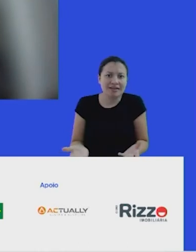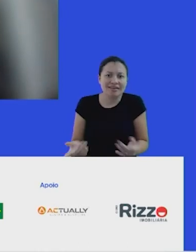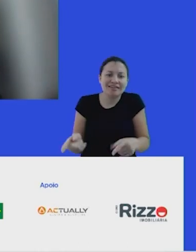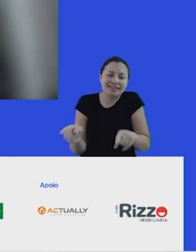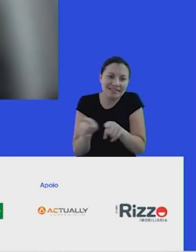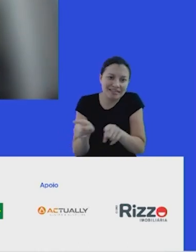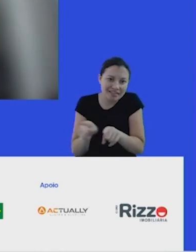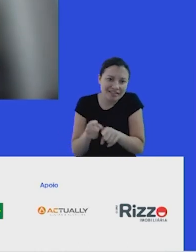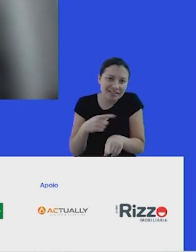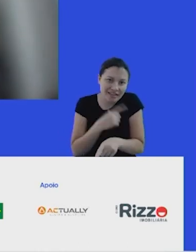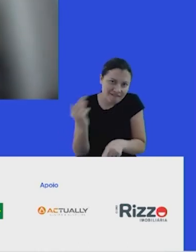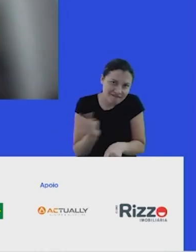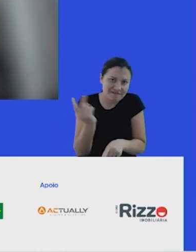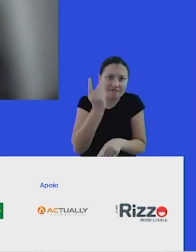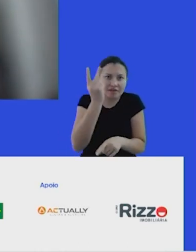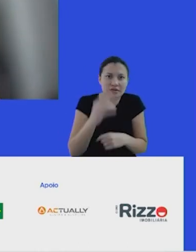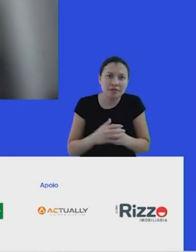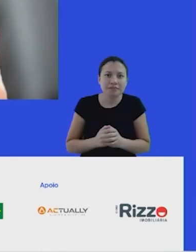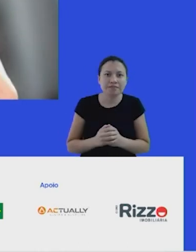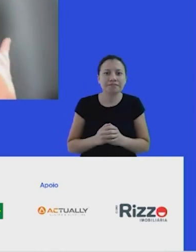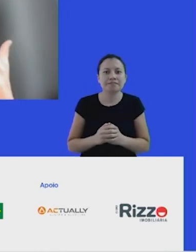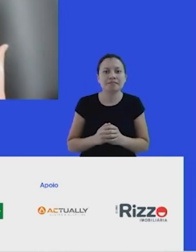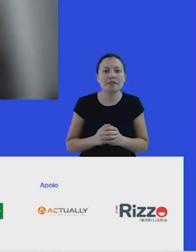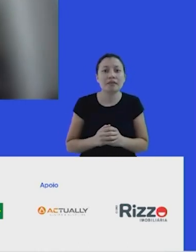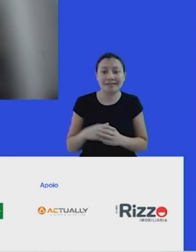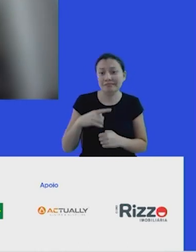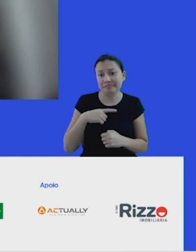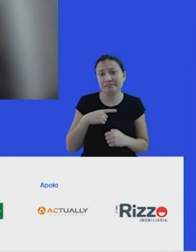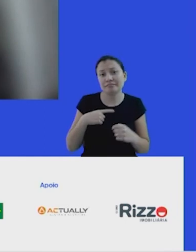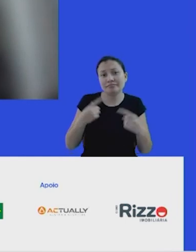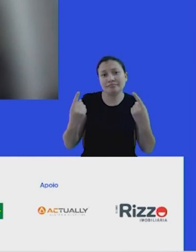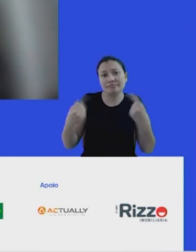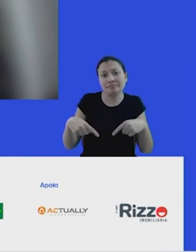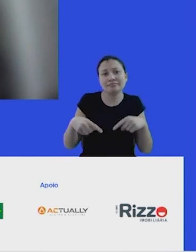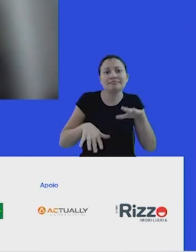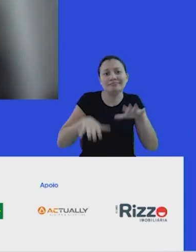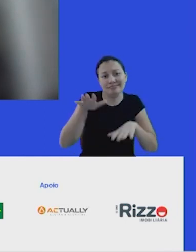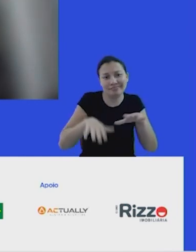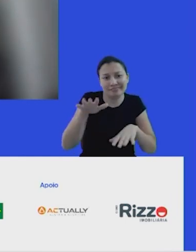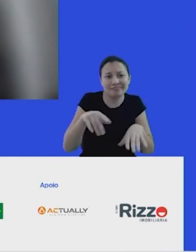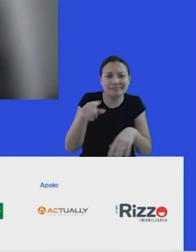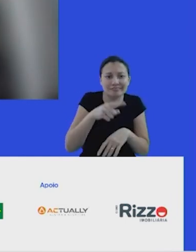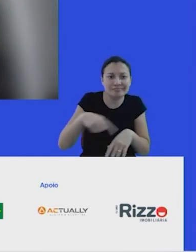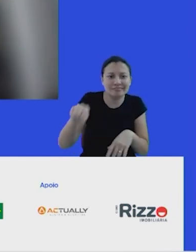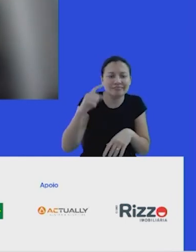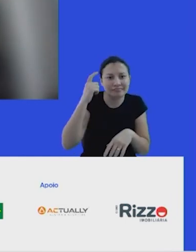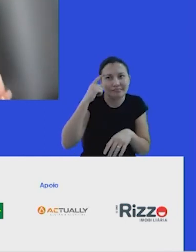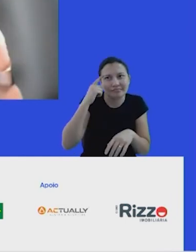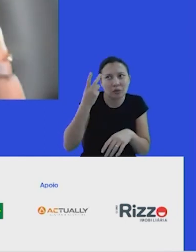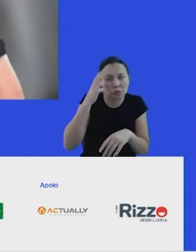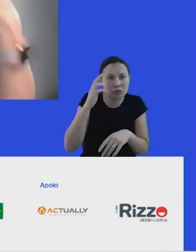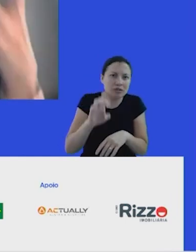mas, enfim, então, tem esse desafio, às vezes, de incorporar a cultura e esse dia